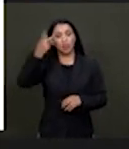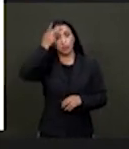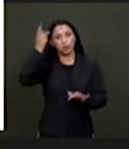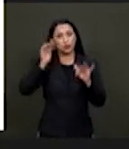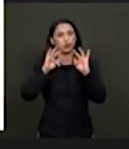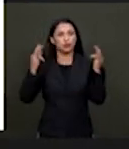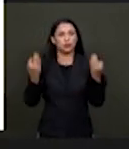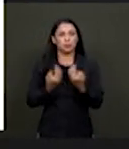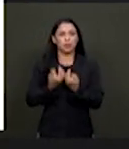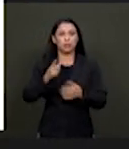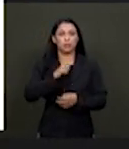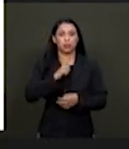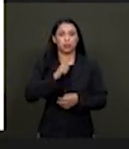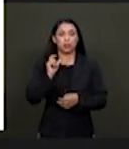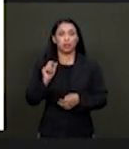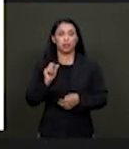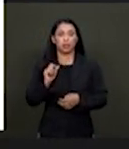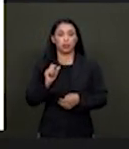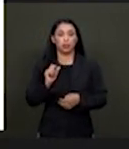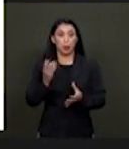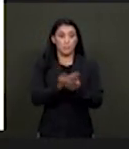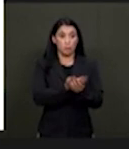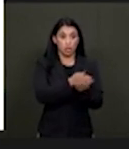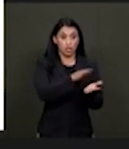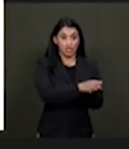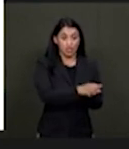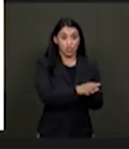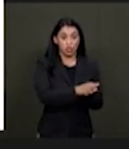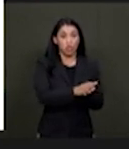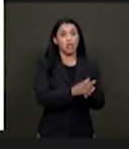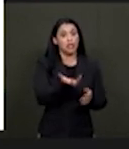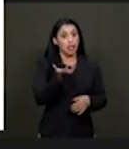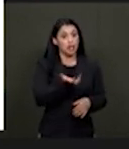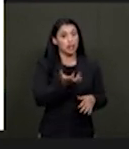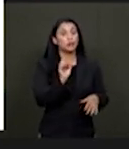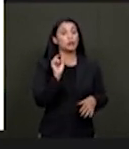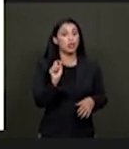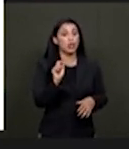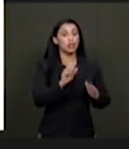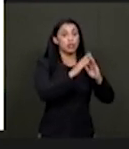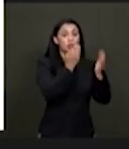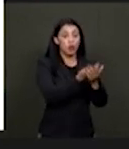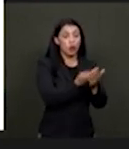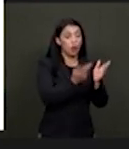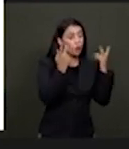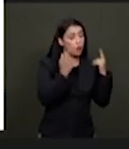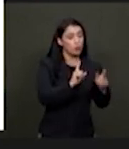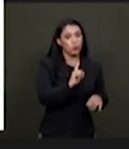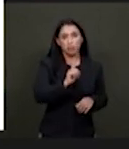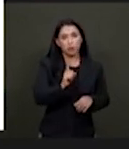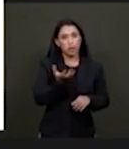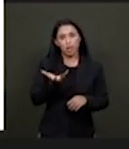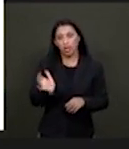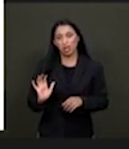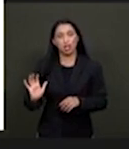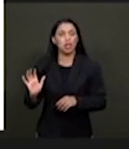famílias que entram com o processo de judicialização procuram a escola comum, não procuram a escola especial. E nesse sentido, o decreto de